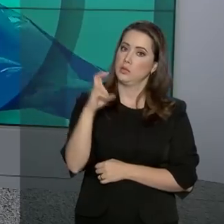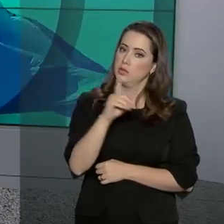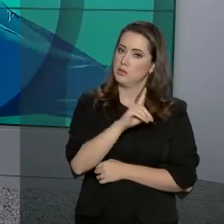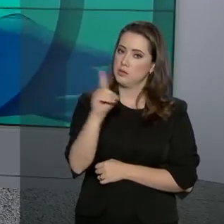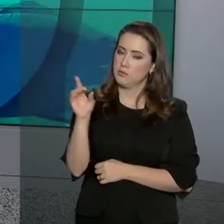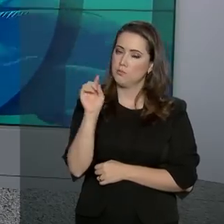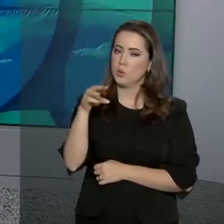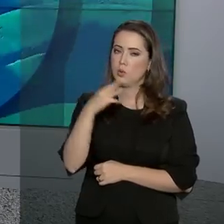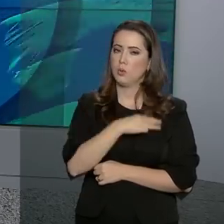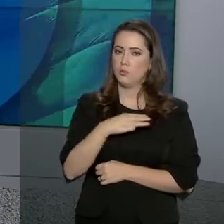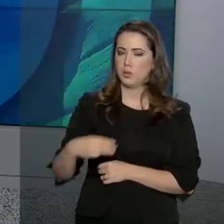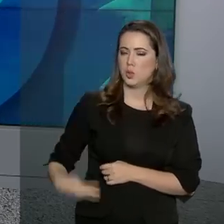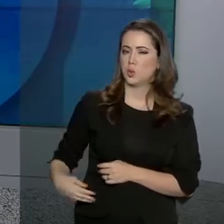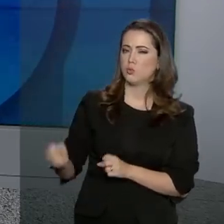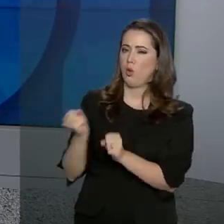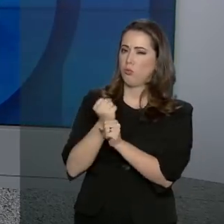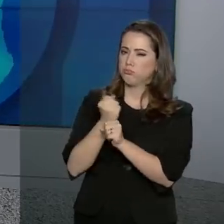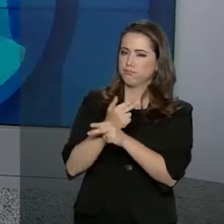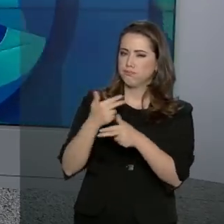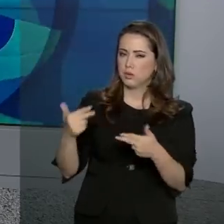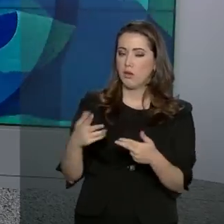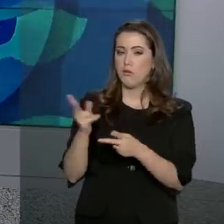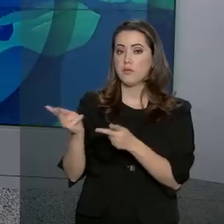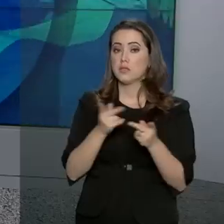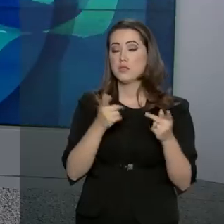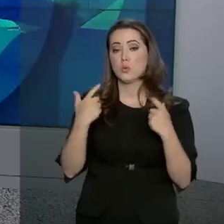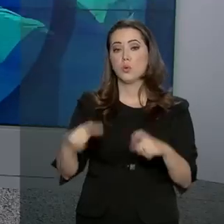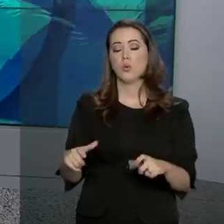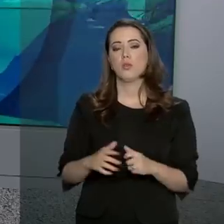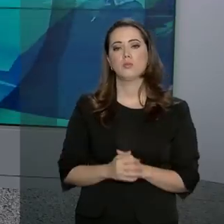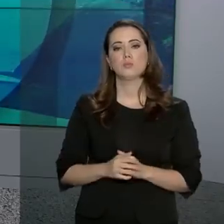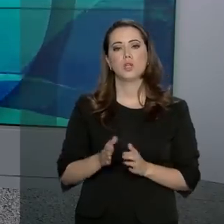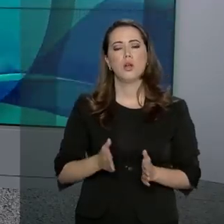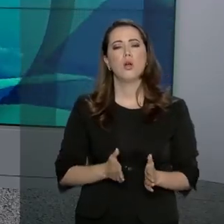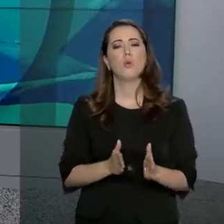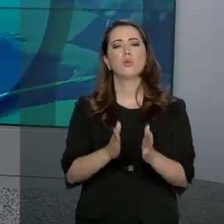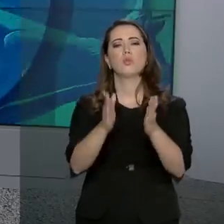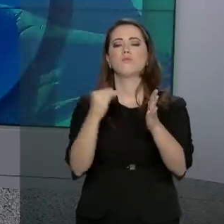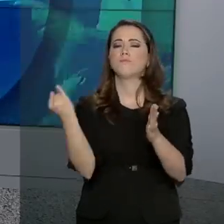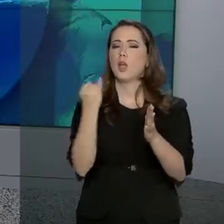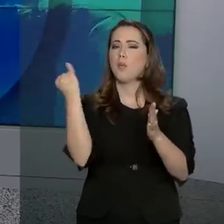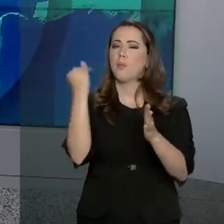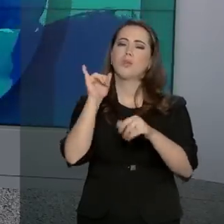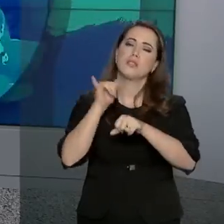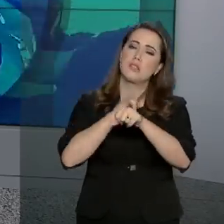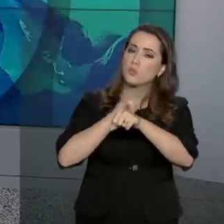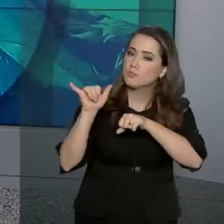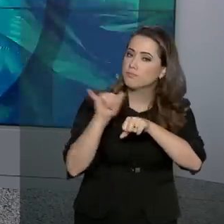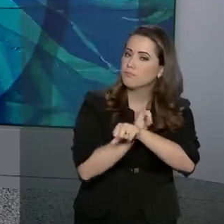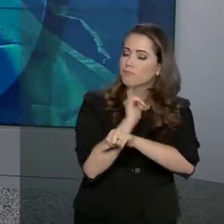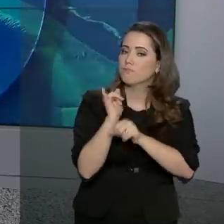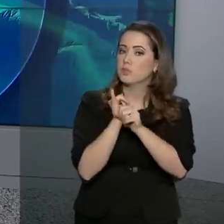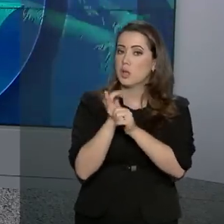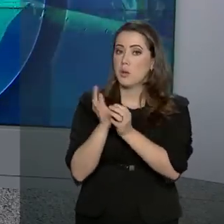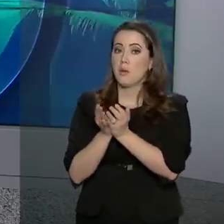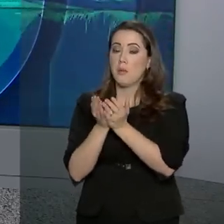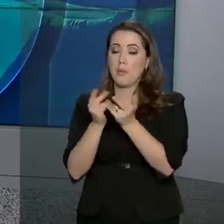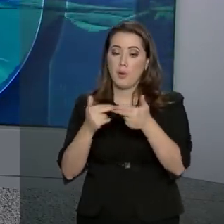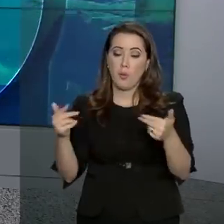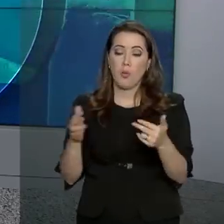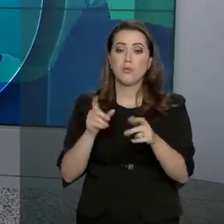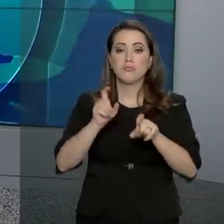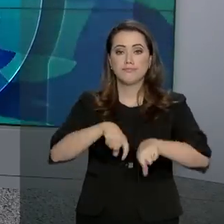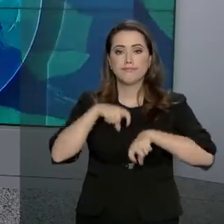que o ministro da Infraestrutura visita a região. A rodovia é estratégica para o escoamento de produtos agrícolas.